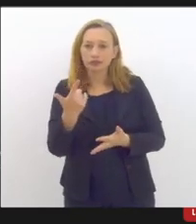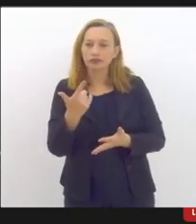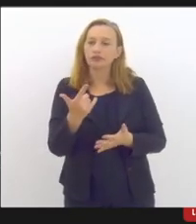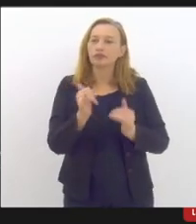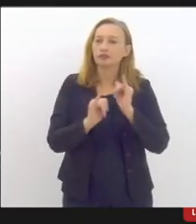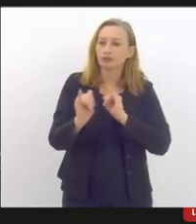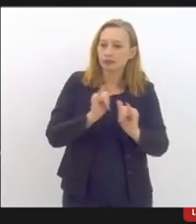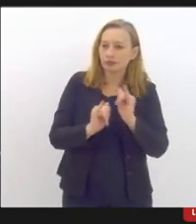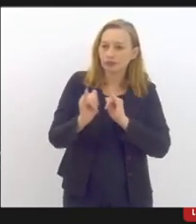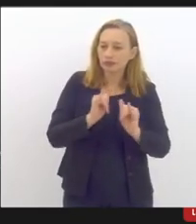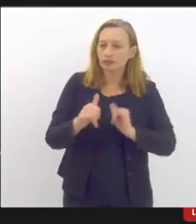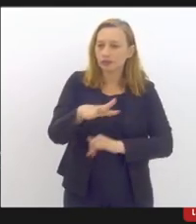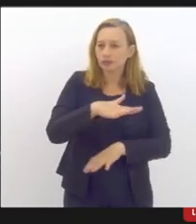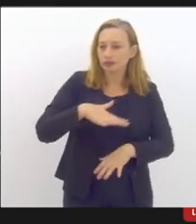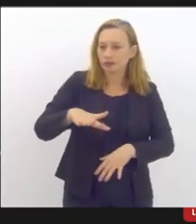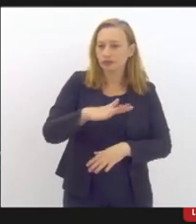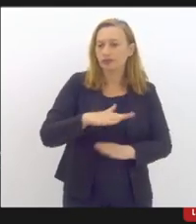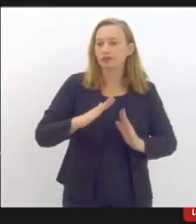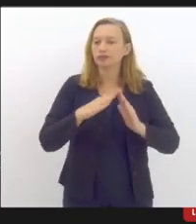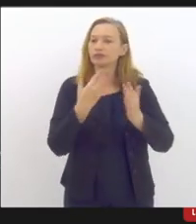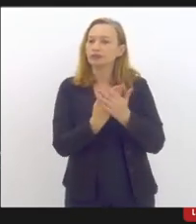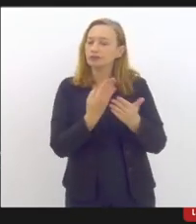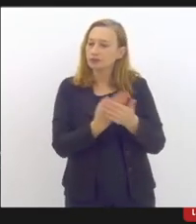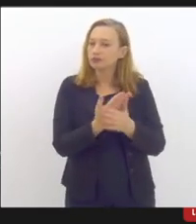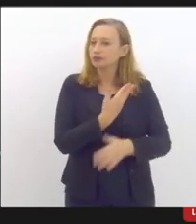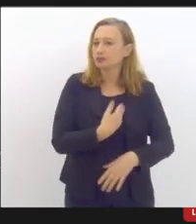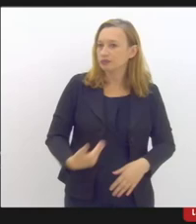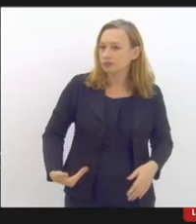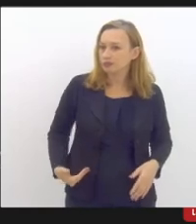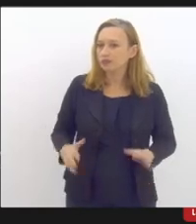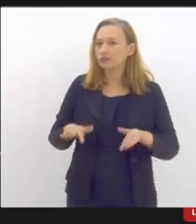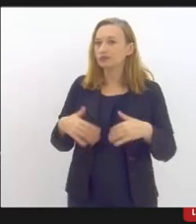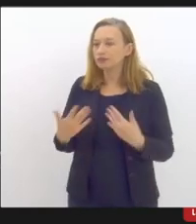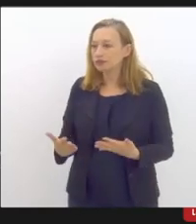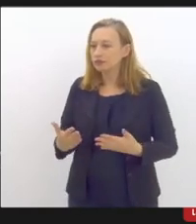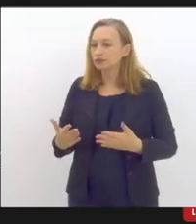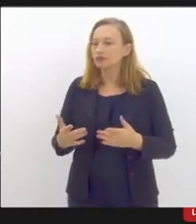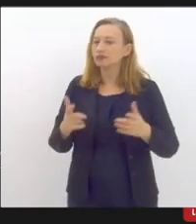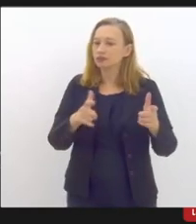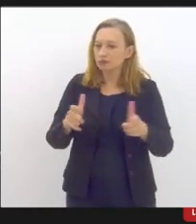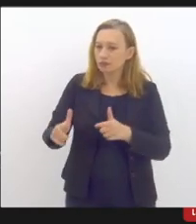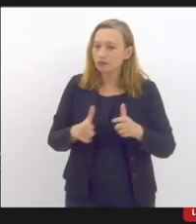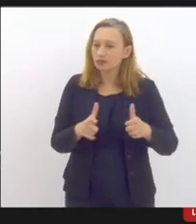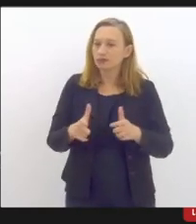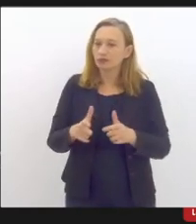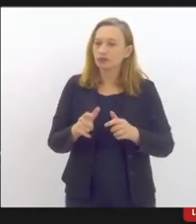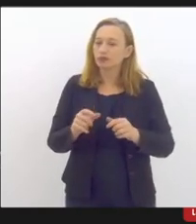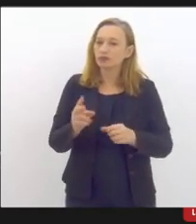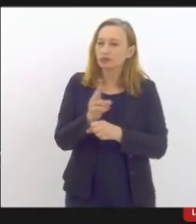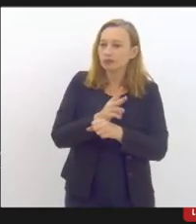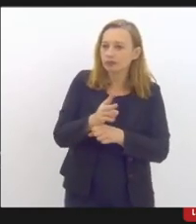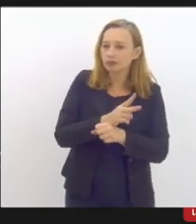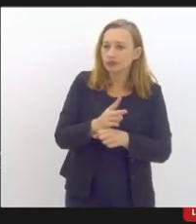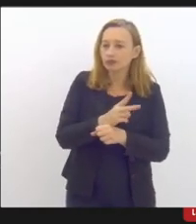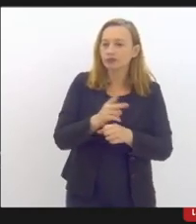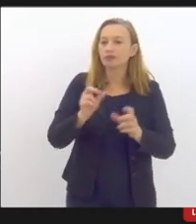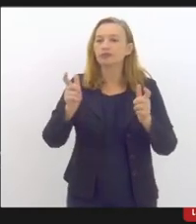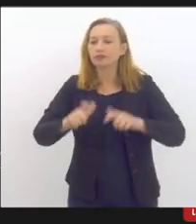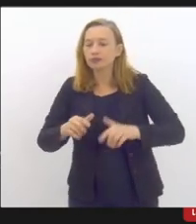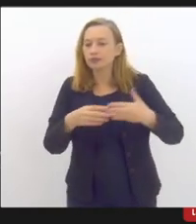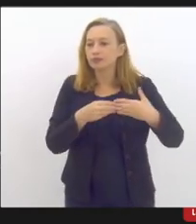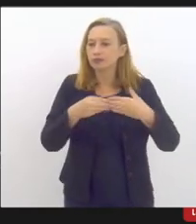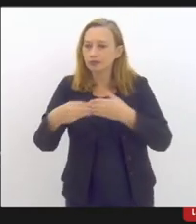tanto da rede pública né quais os órgãos que a gente vai procurar quais as instituições para onde encaminhar